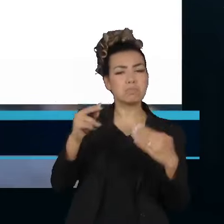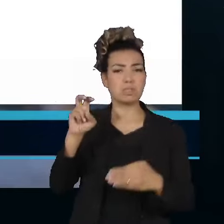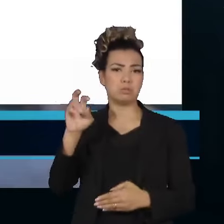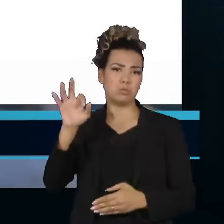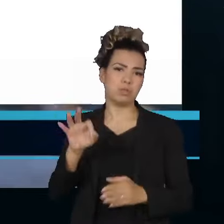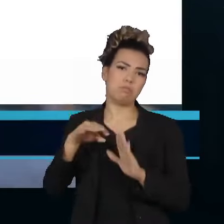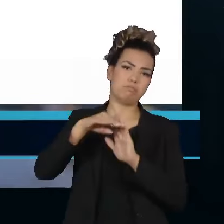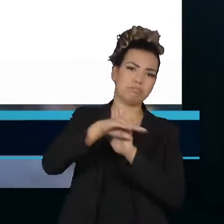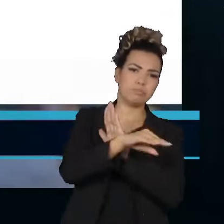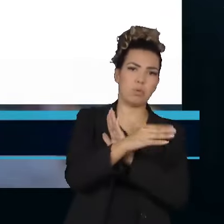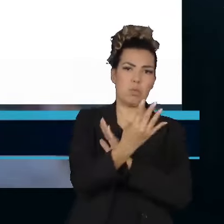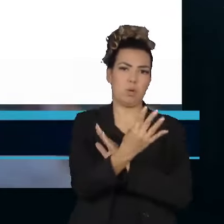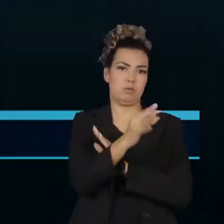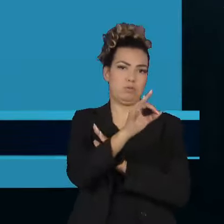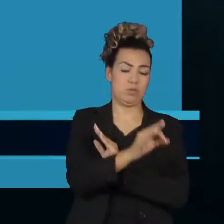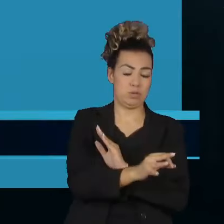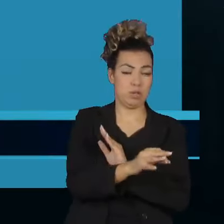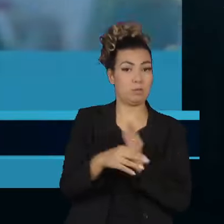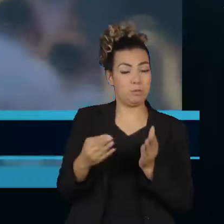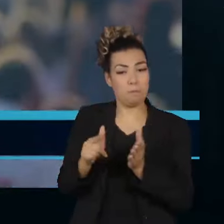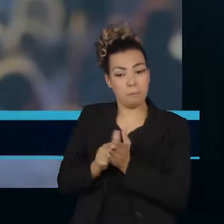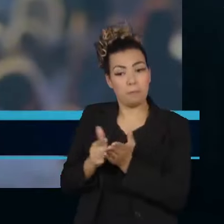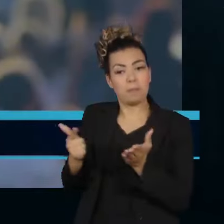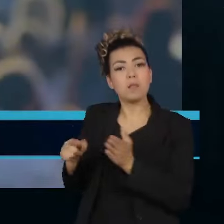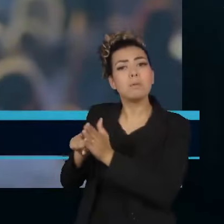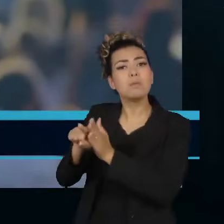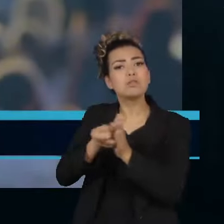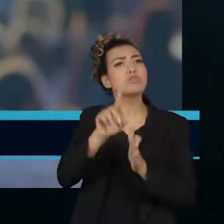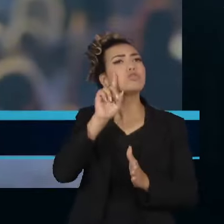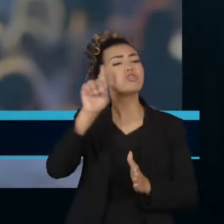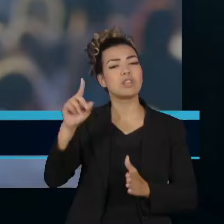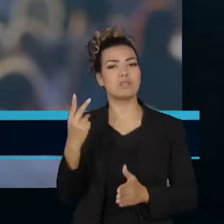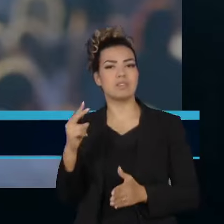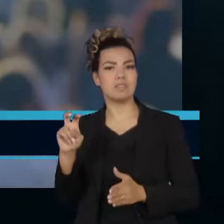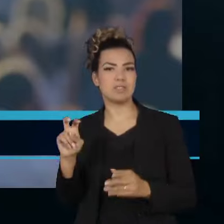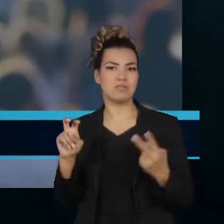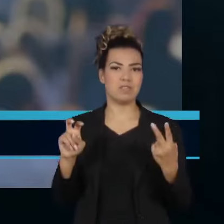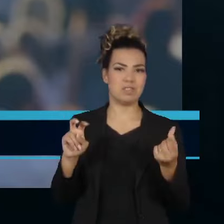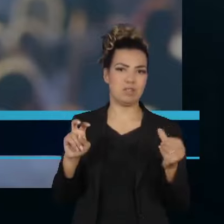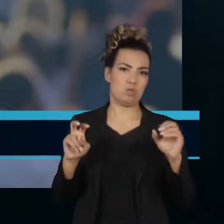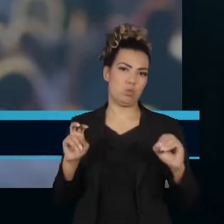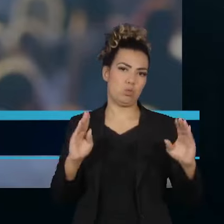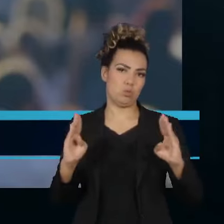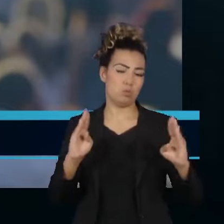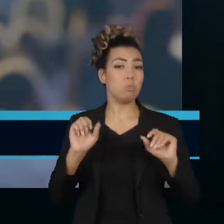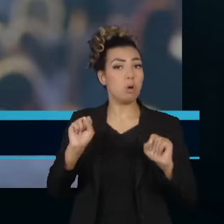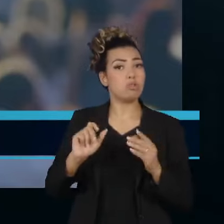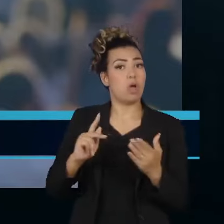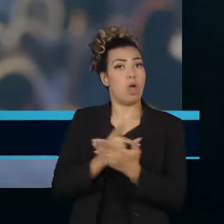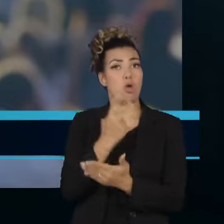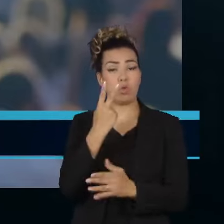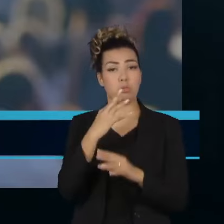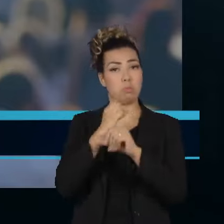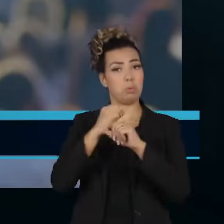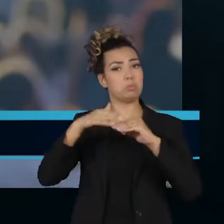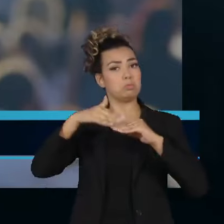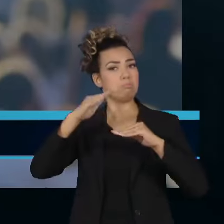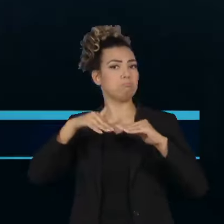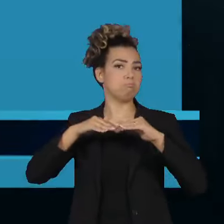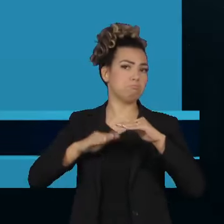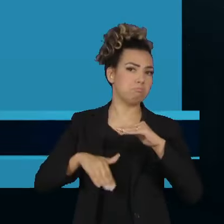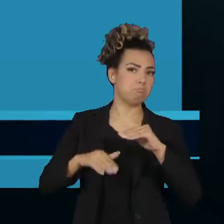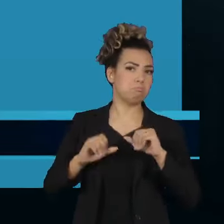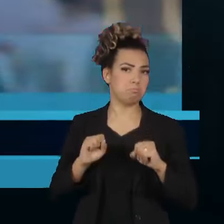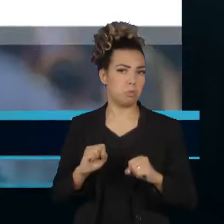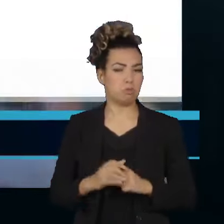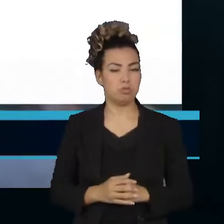4%. A pesquisa da Atafone foi feita nos dias 25 e 26 de outubro. A margem de erro é de dois pontos para mais ou para menos.